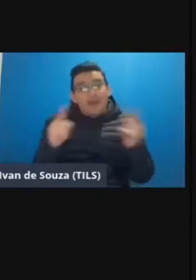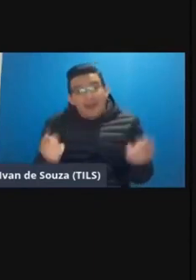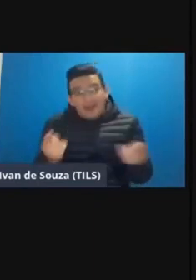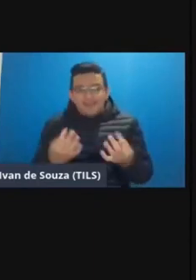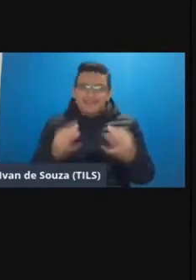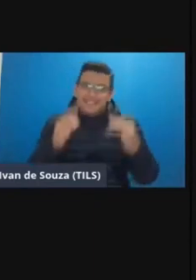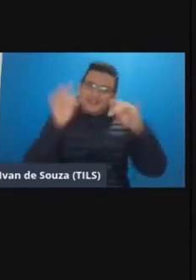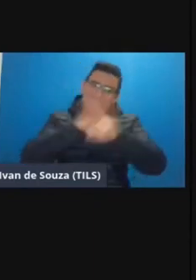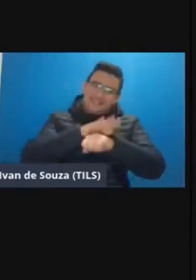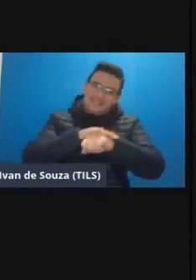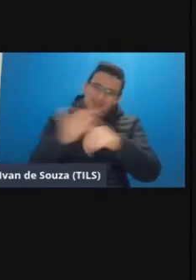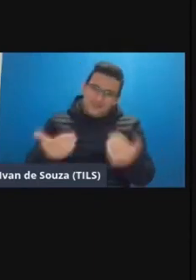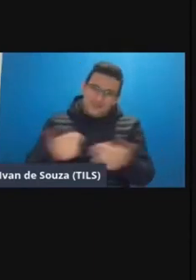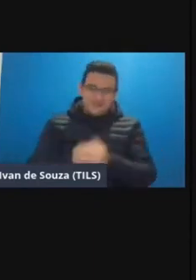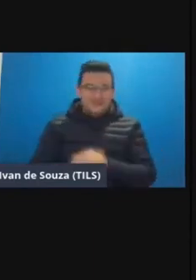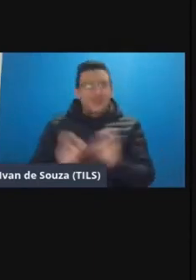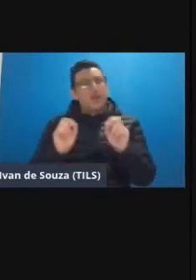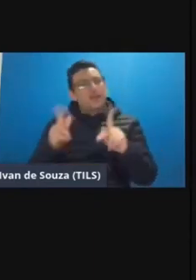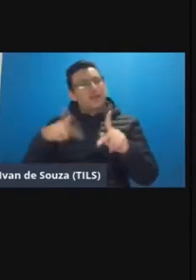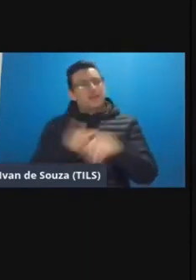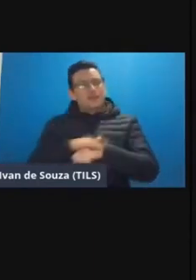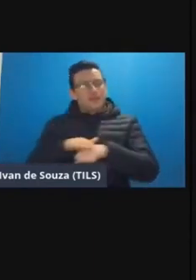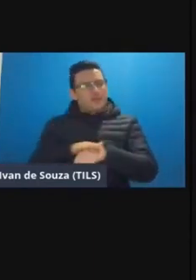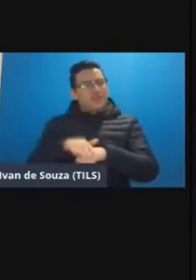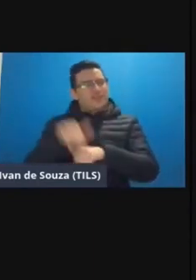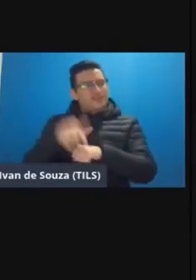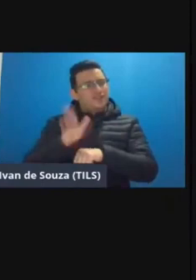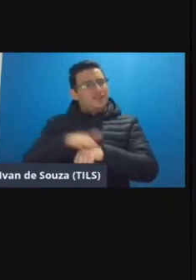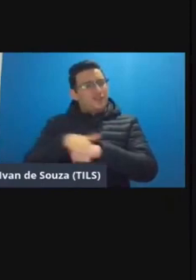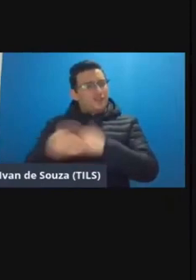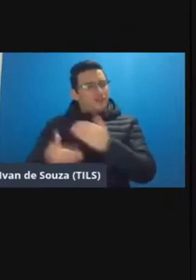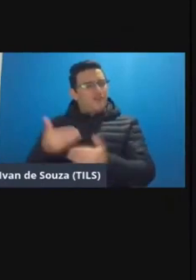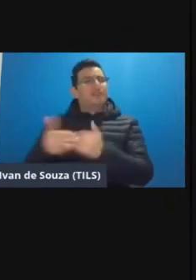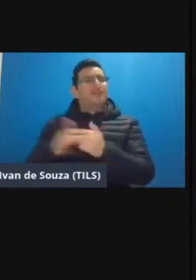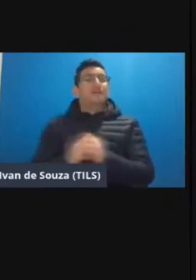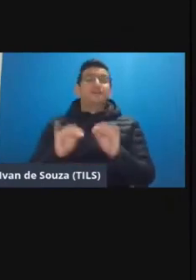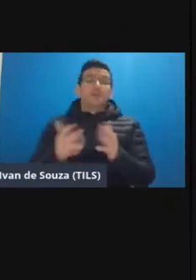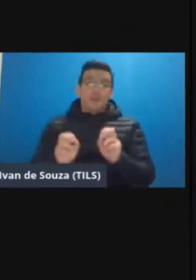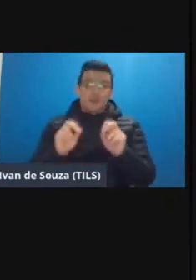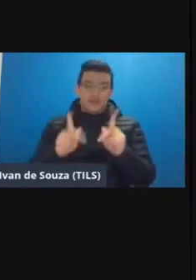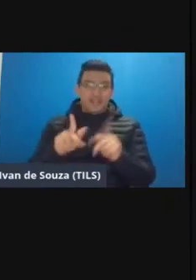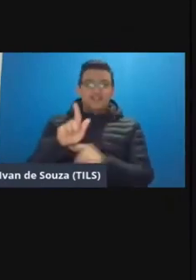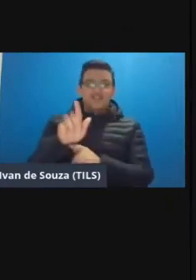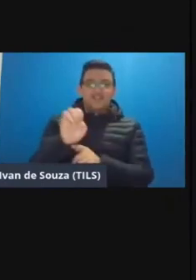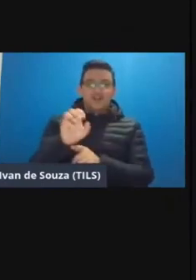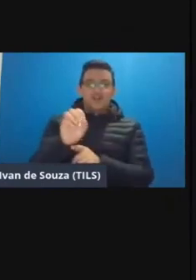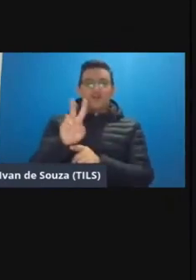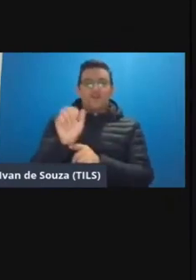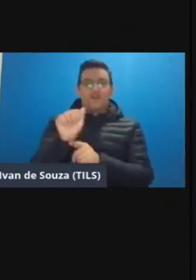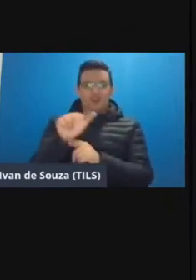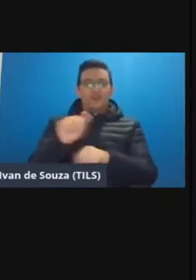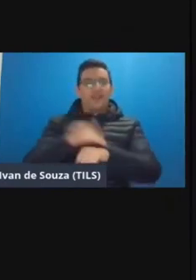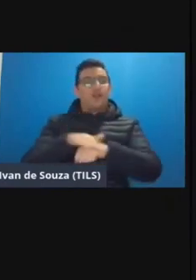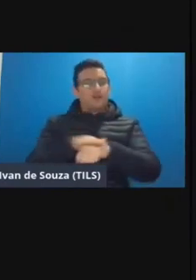tecnologias né mas a gente foi conversando por aqui vamos conversar que vamos lá Giovana eu falei um pouquinho com o pessoal